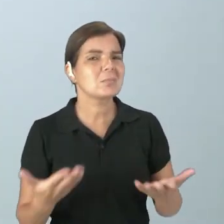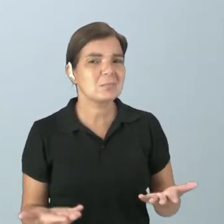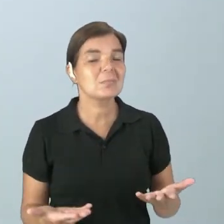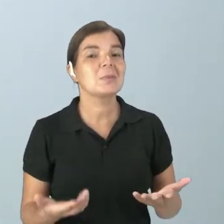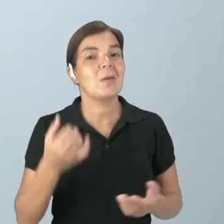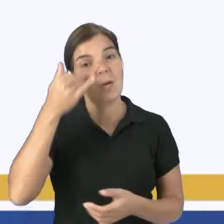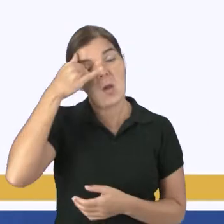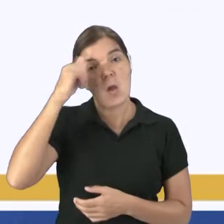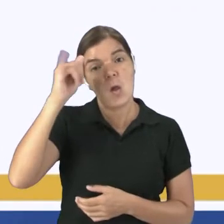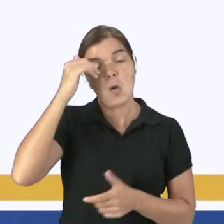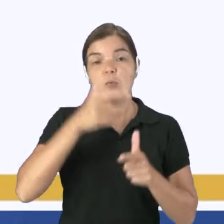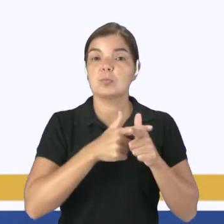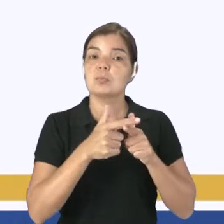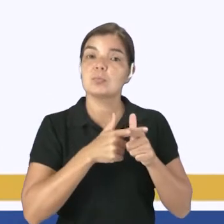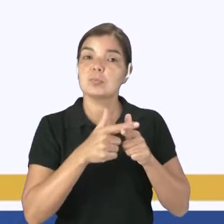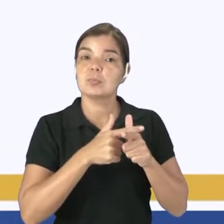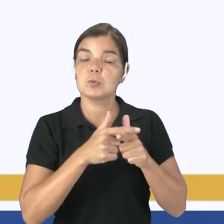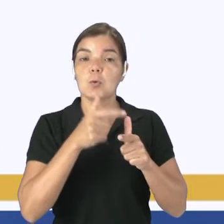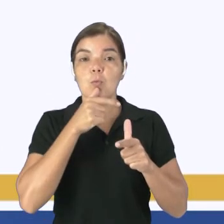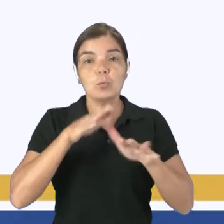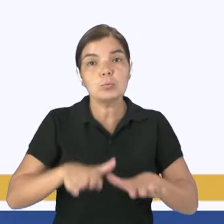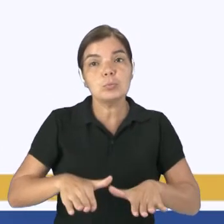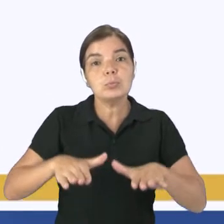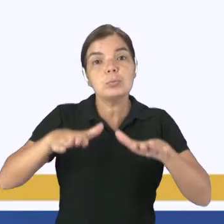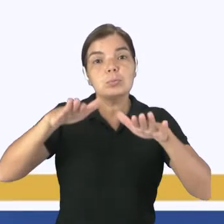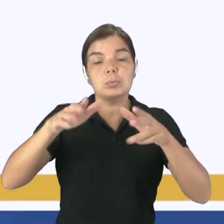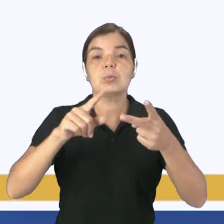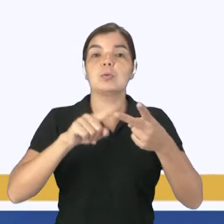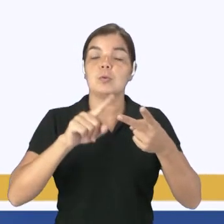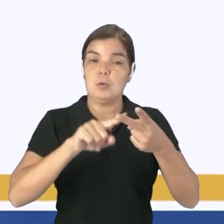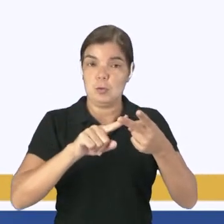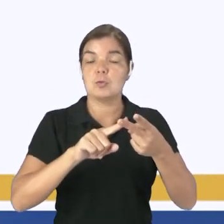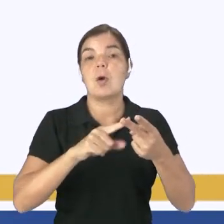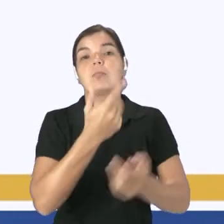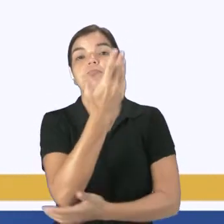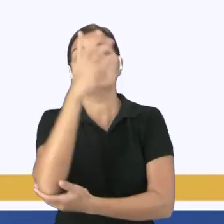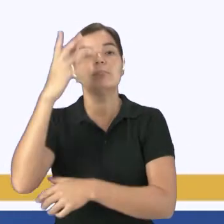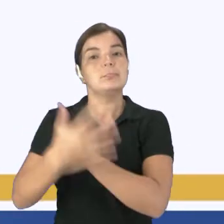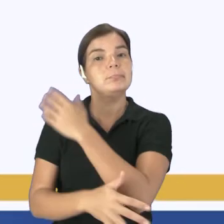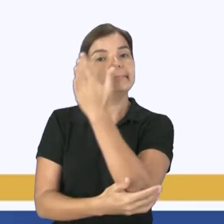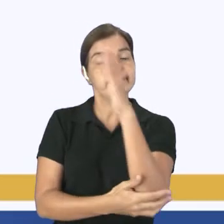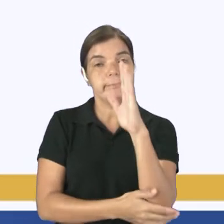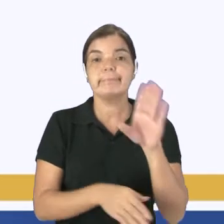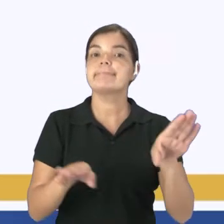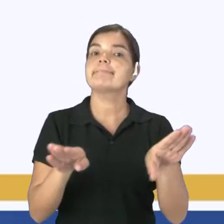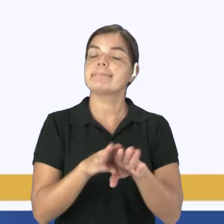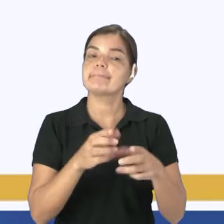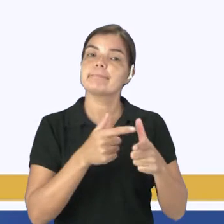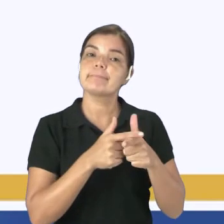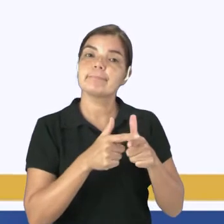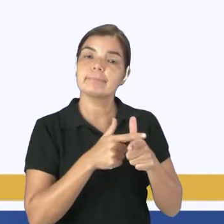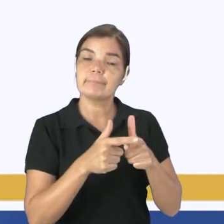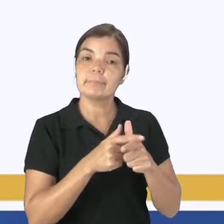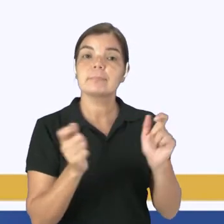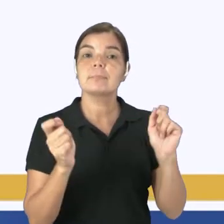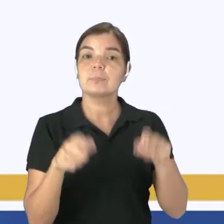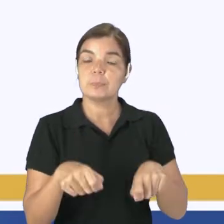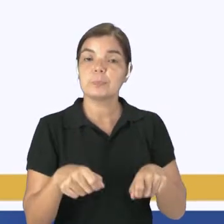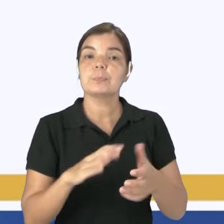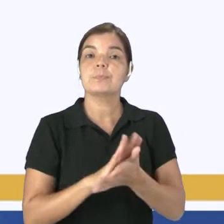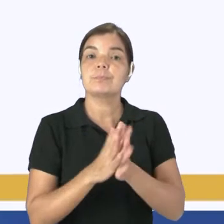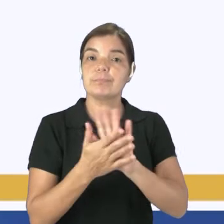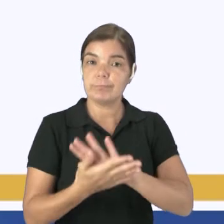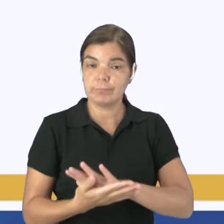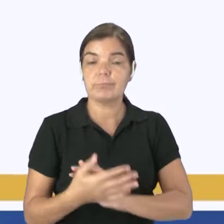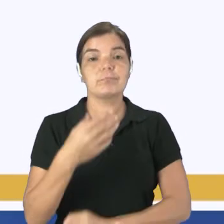problemas como inundações, problemas ecológicos e problemas, né, que podem acabar afetando a nossa